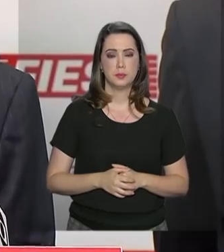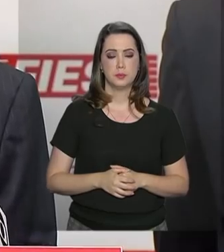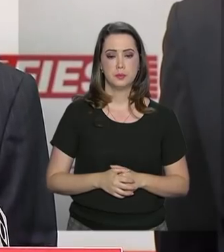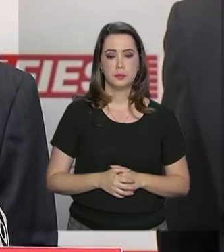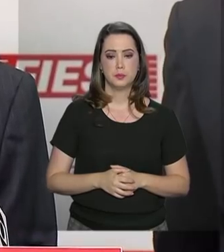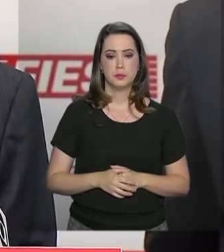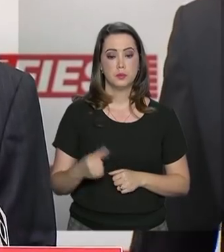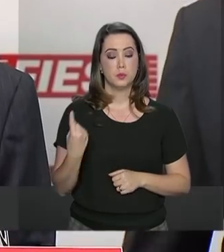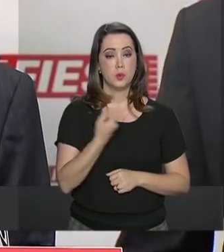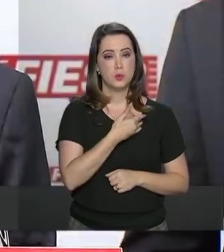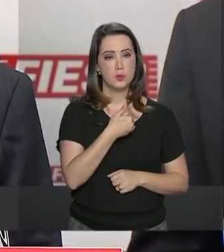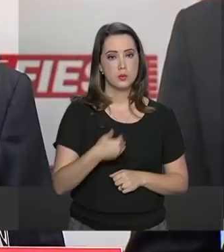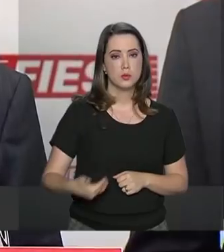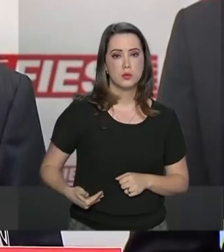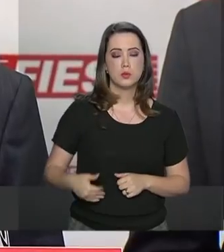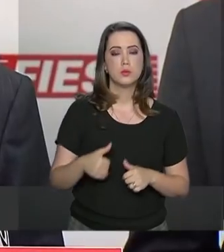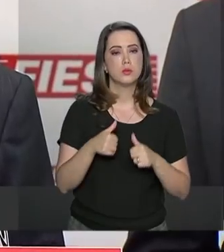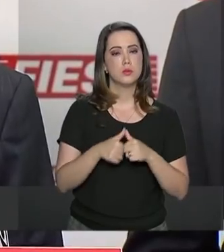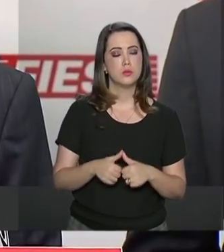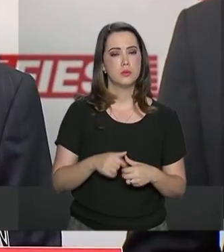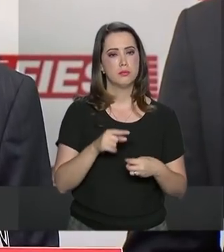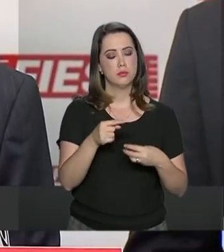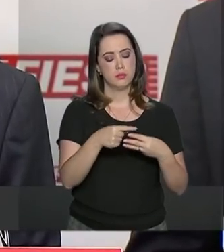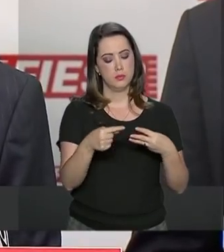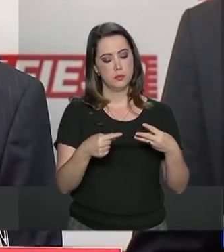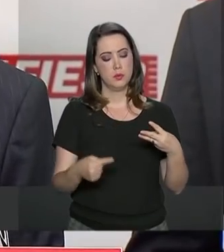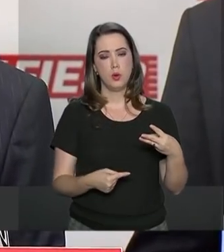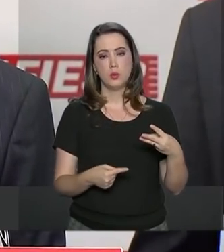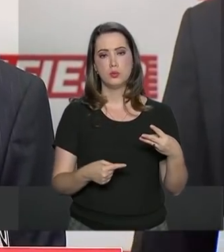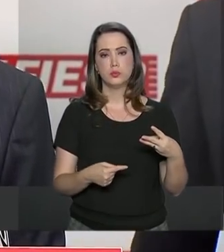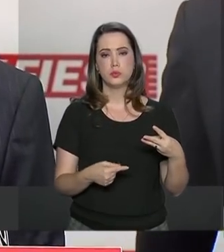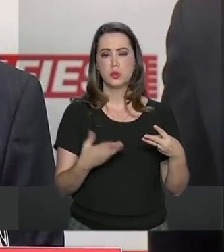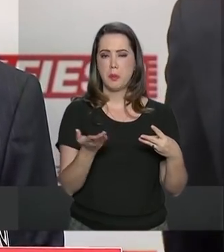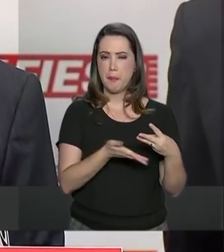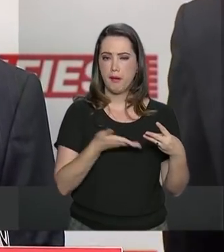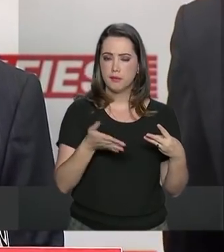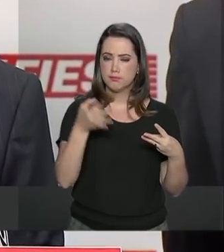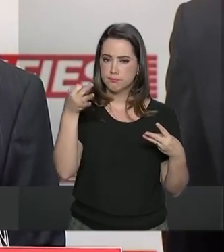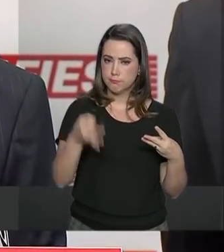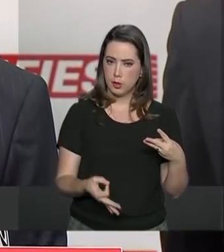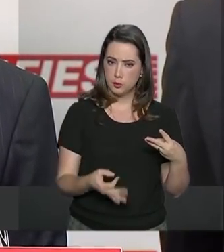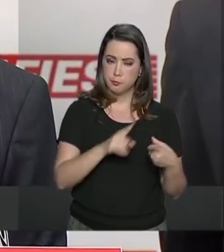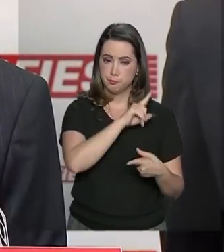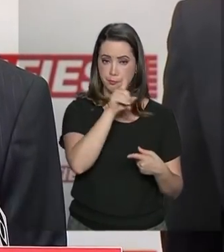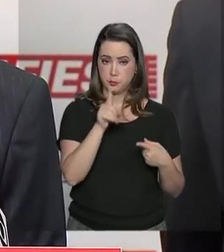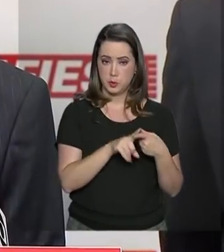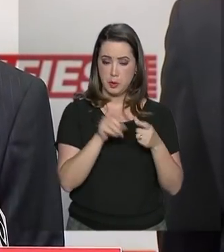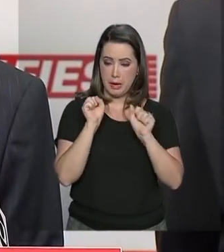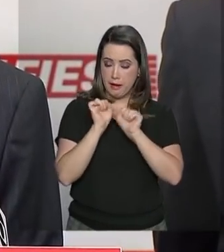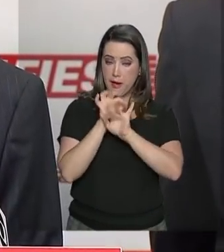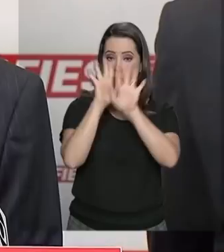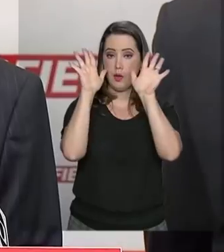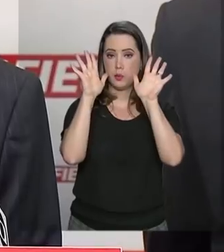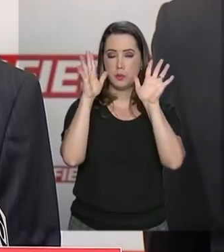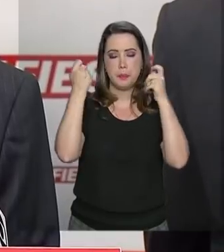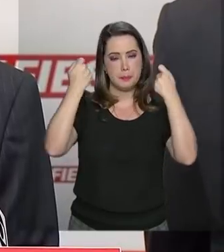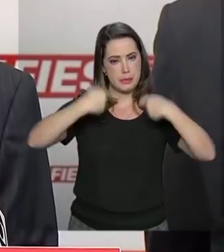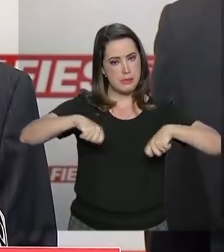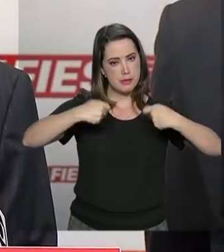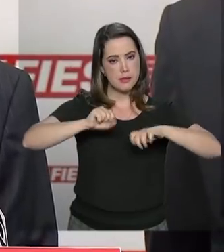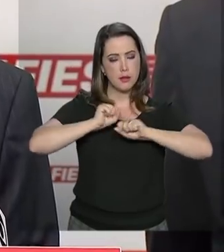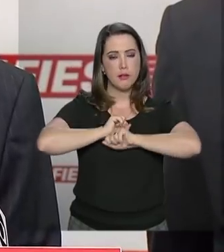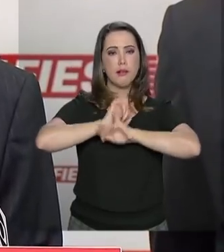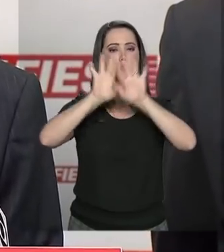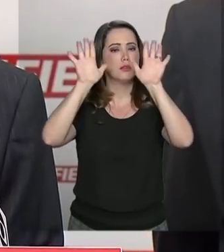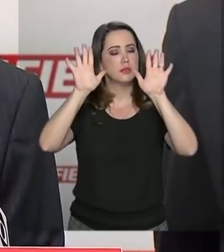O nosso governo está com três vetores muito claros nisso aí. O primeiro vetor é a clareza. Então, nós temos